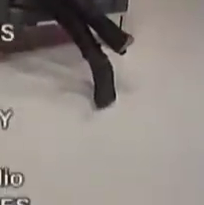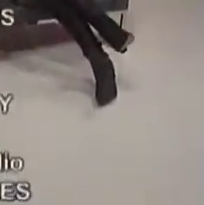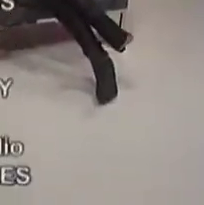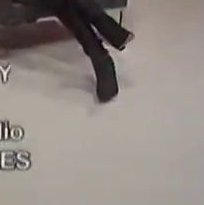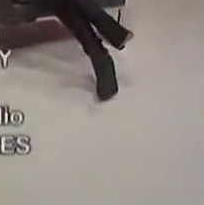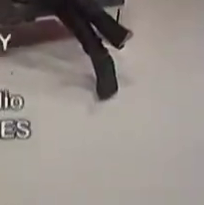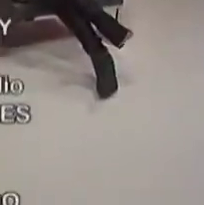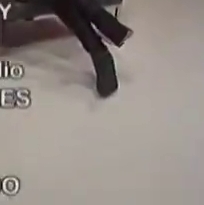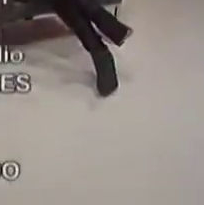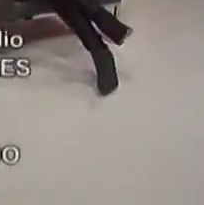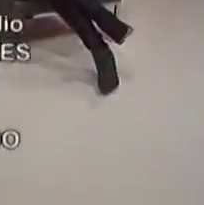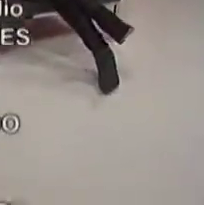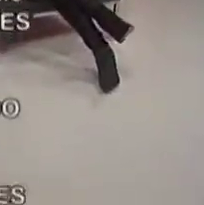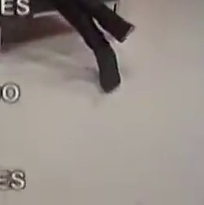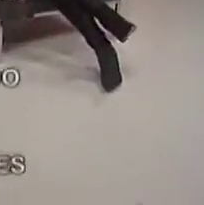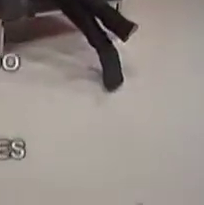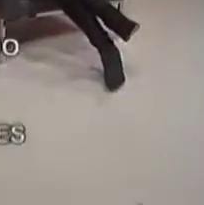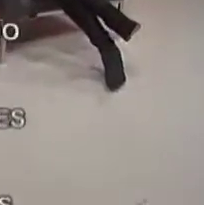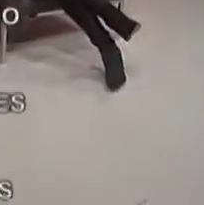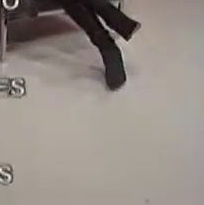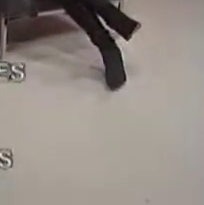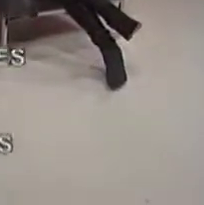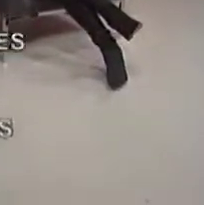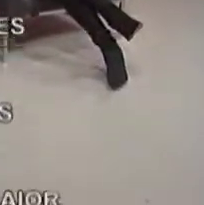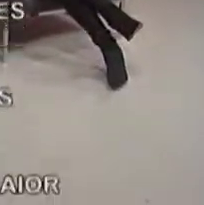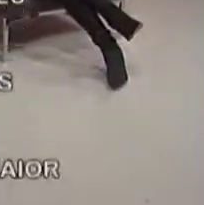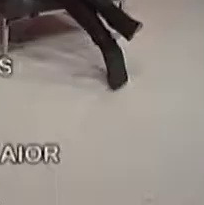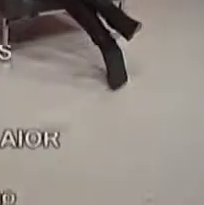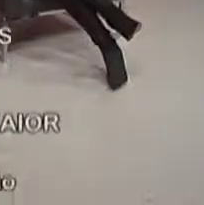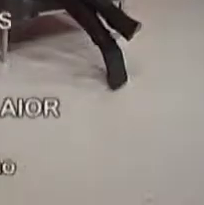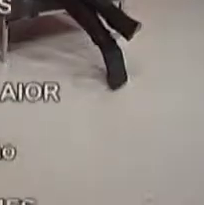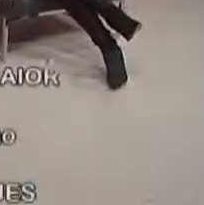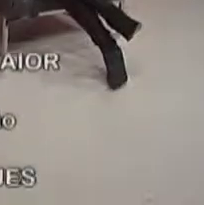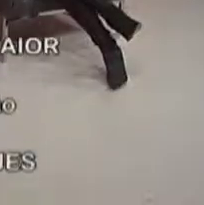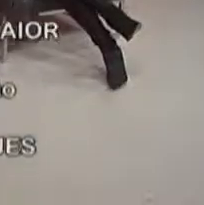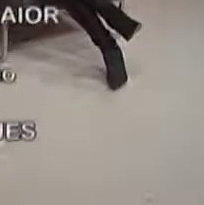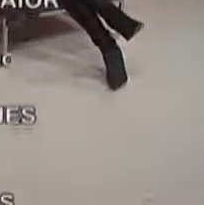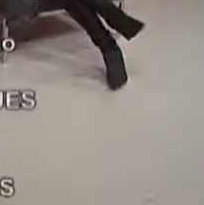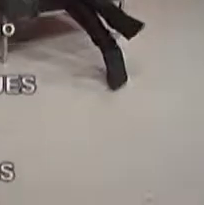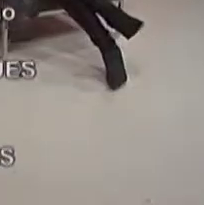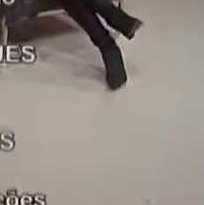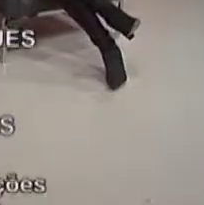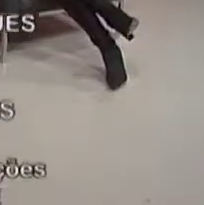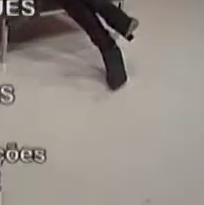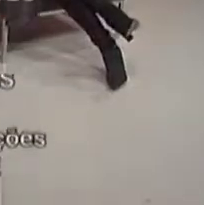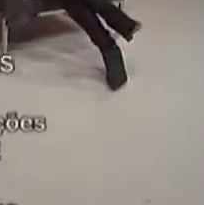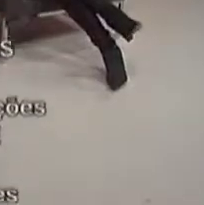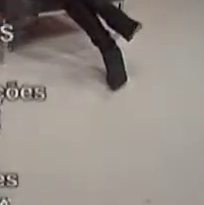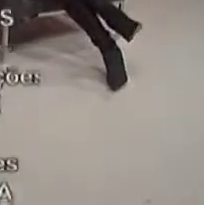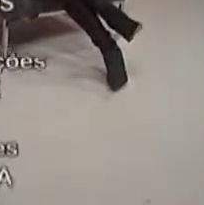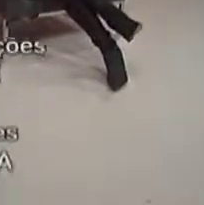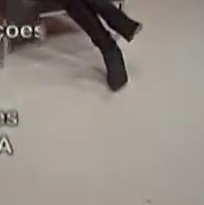E aí E aí